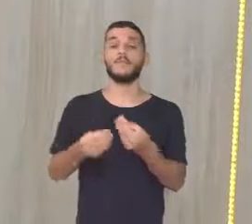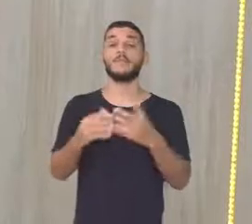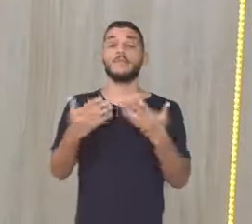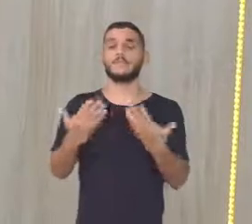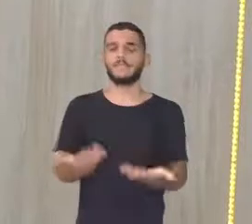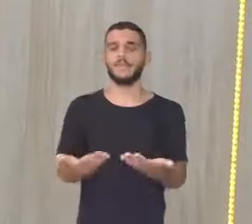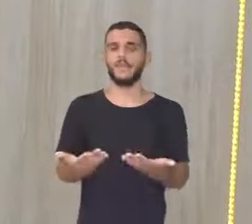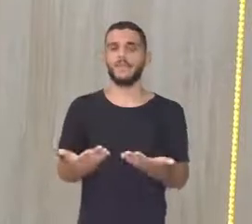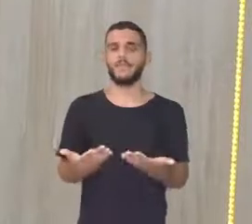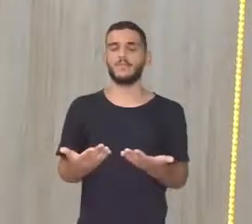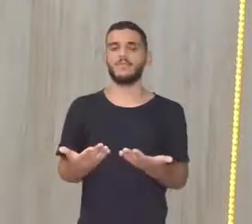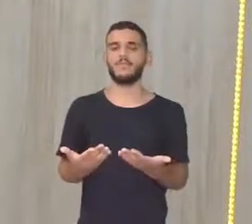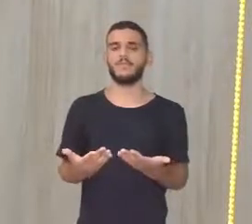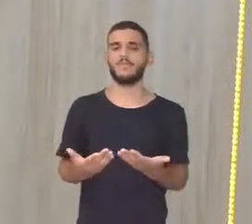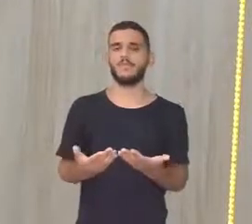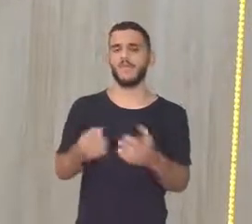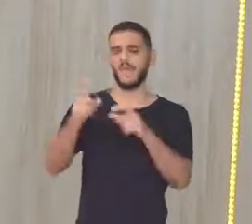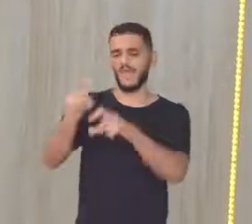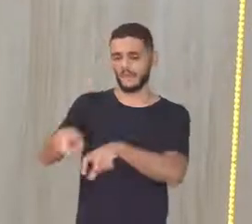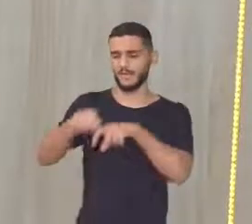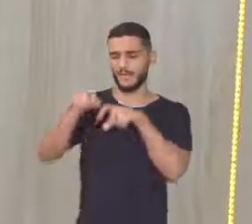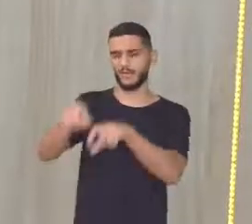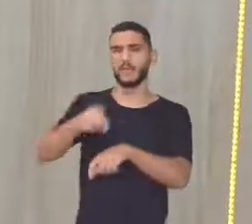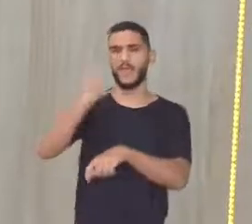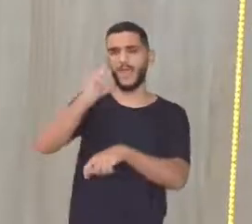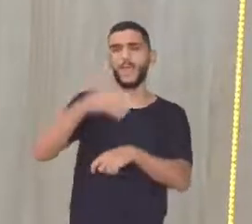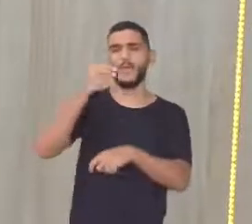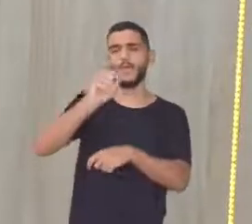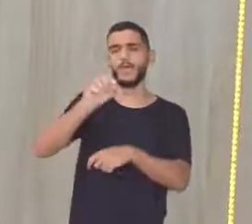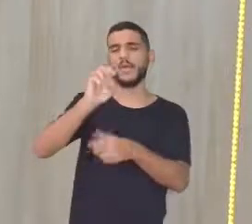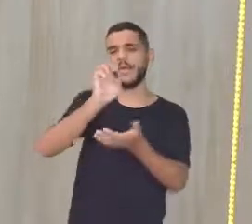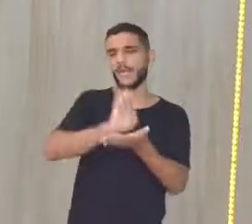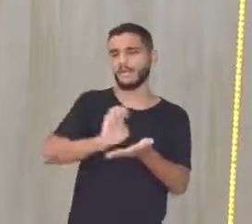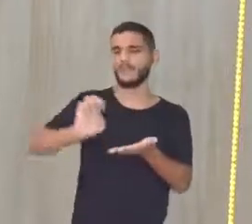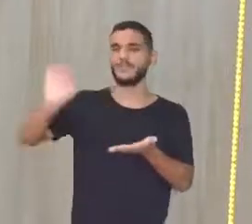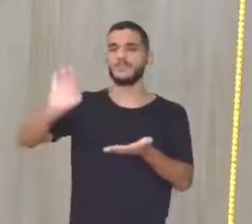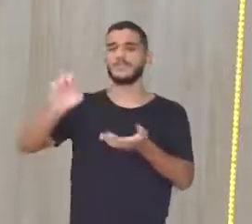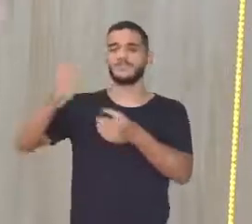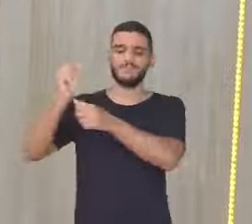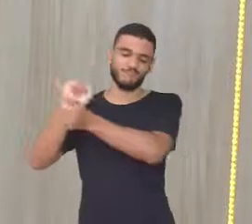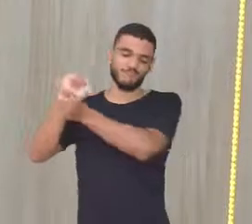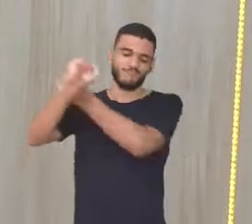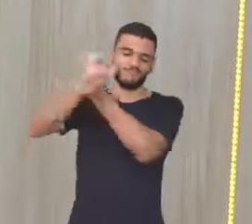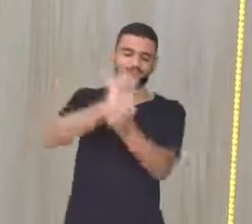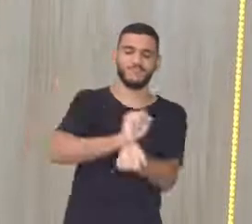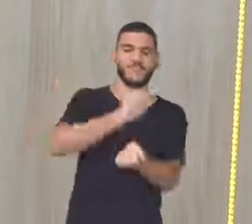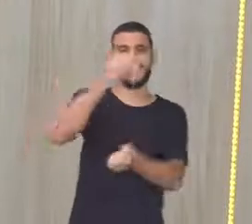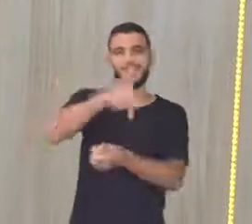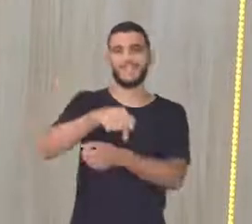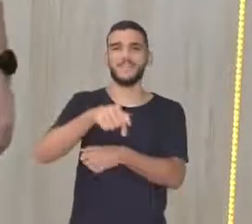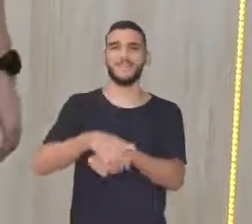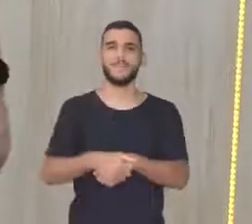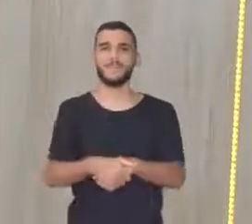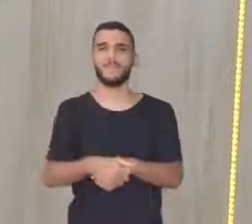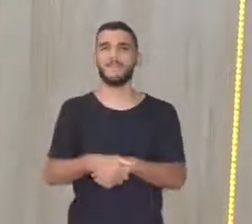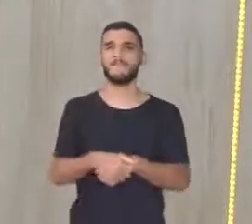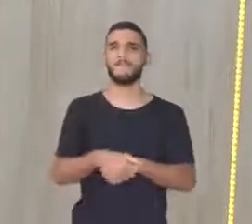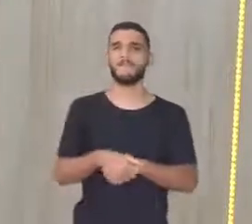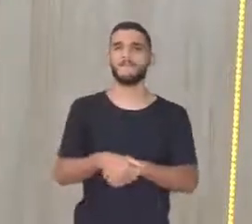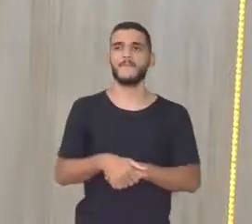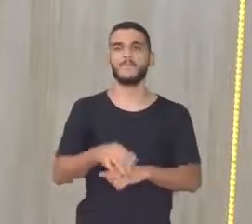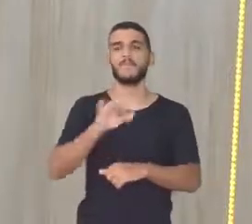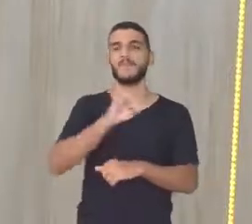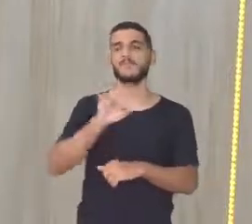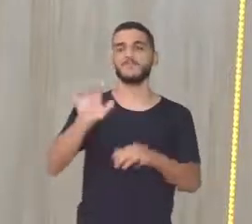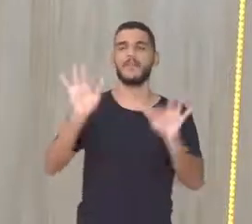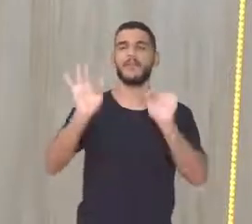agricultura Era lá de fundiária Monocultura De exportação É com a mão de obra Escrava O famoso plantation Então ó Só para a